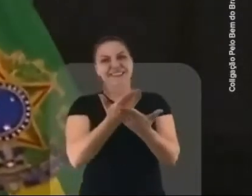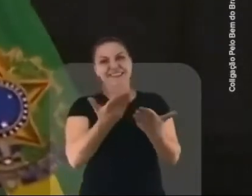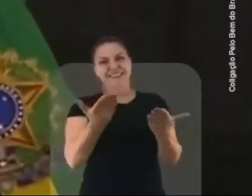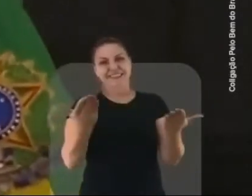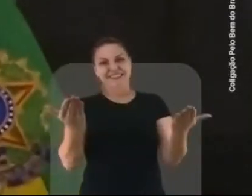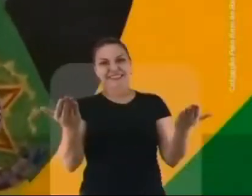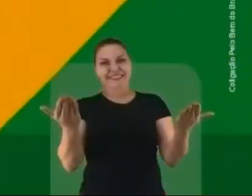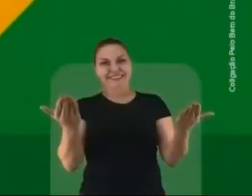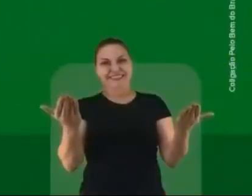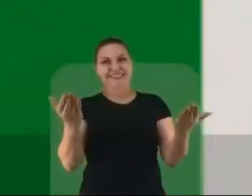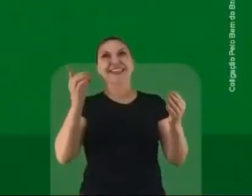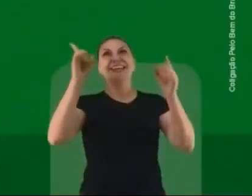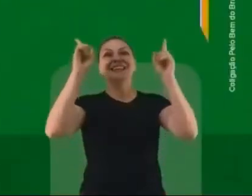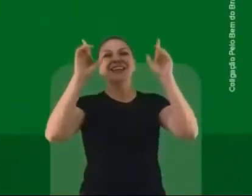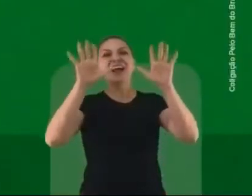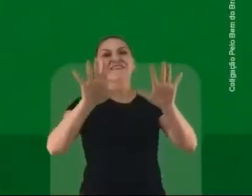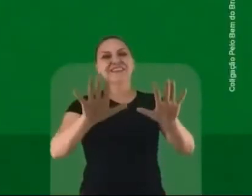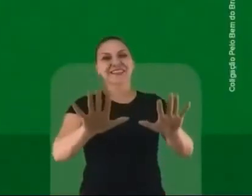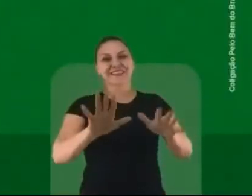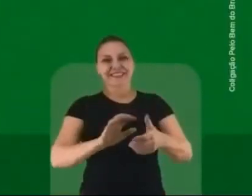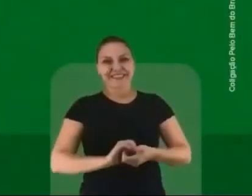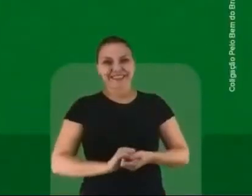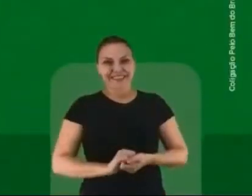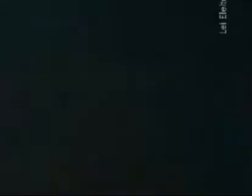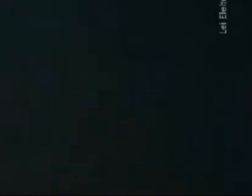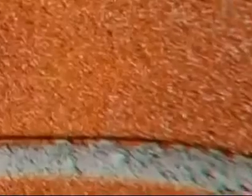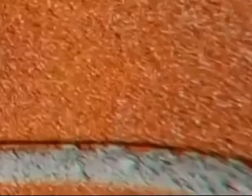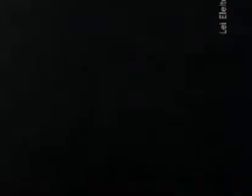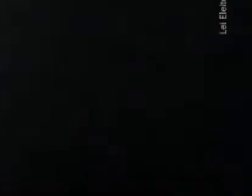Muito obrigada. Deus abençoe.